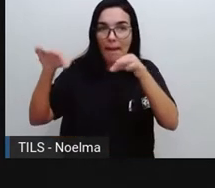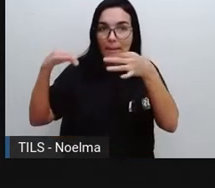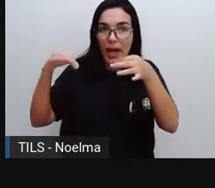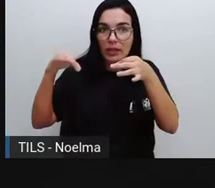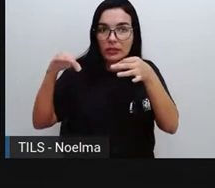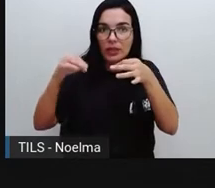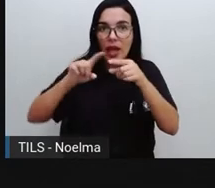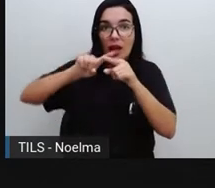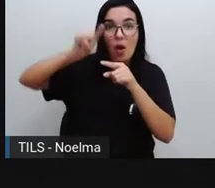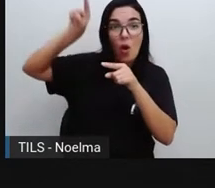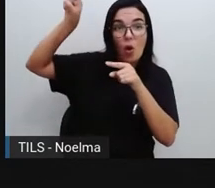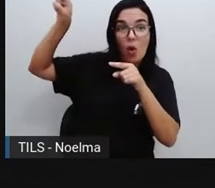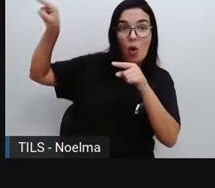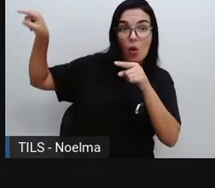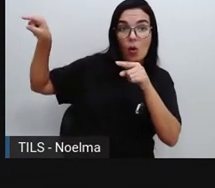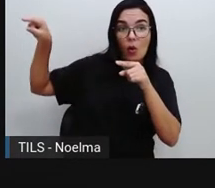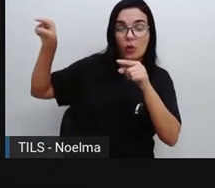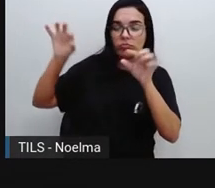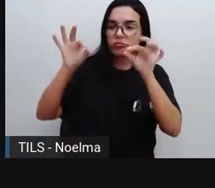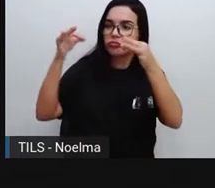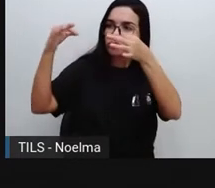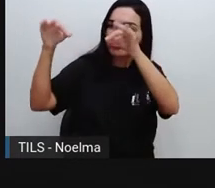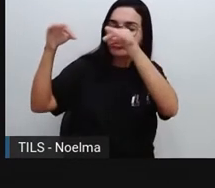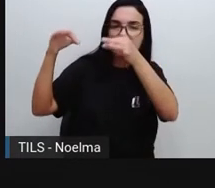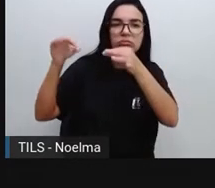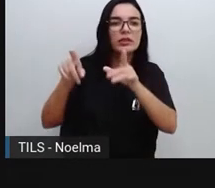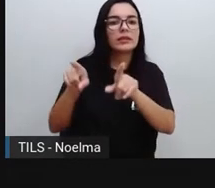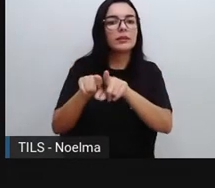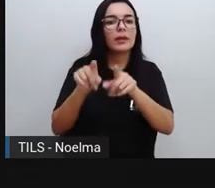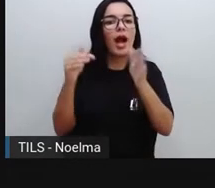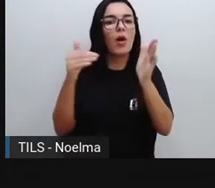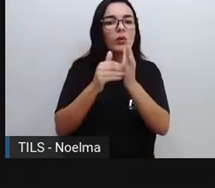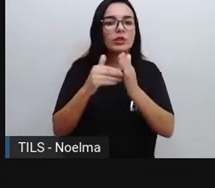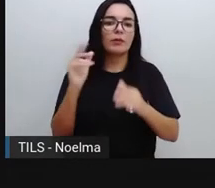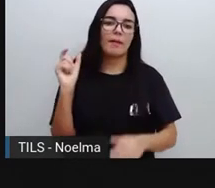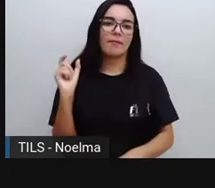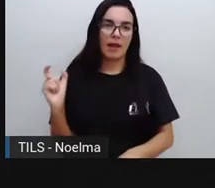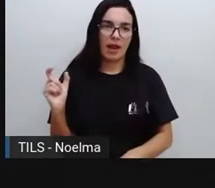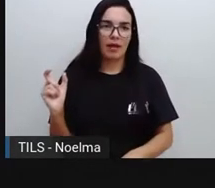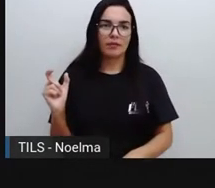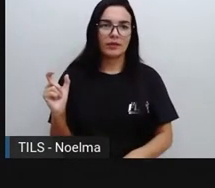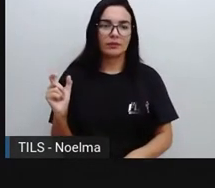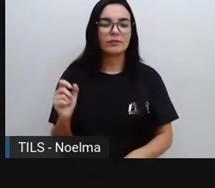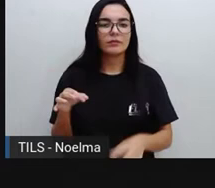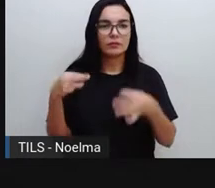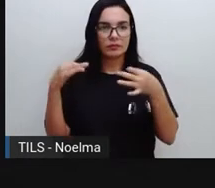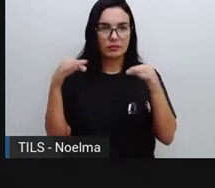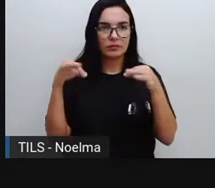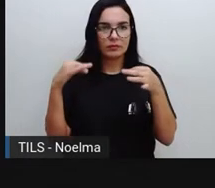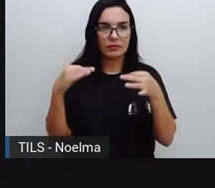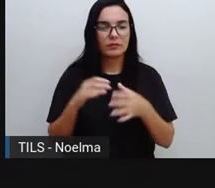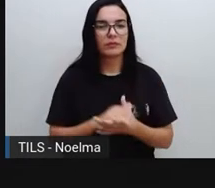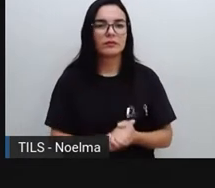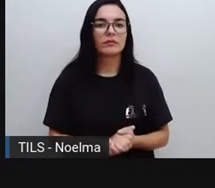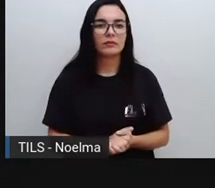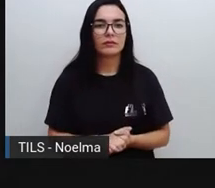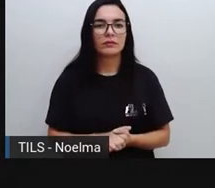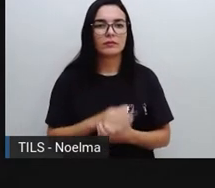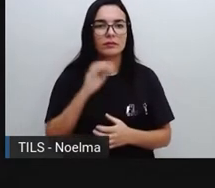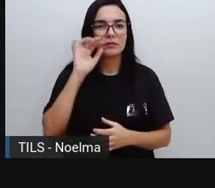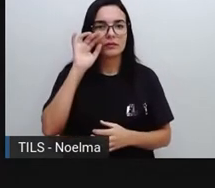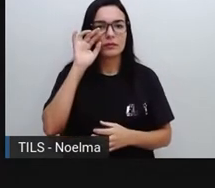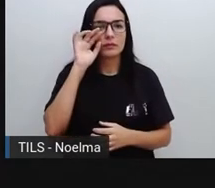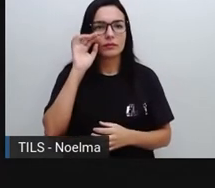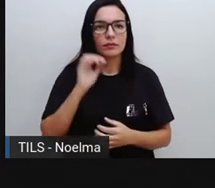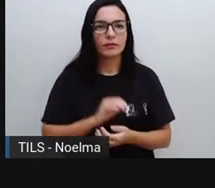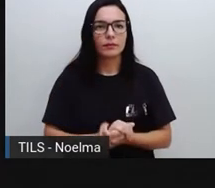superior direito é o último verbete aí da página, que é a última palavra da página aí com significado, certo?